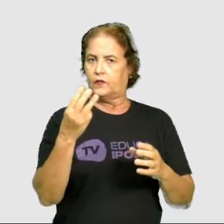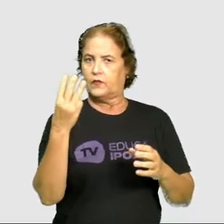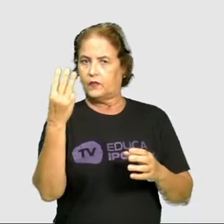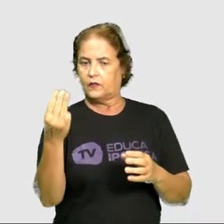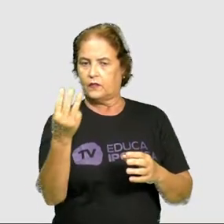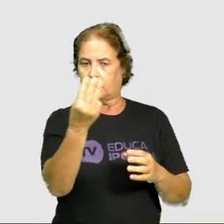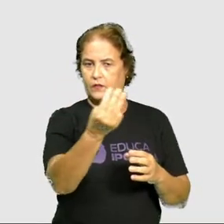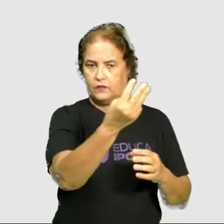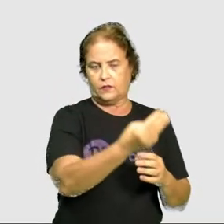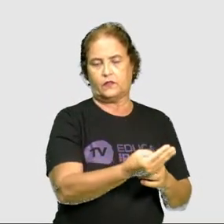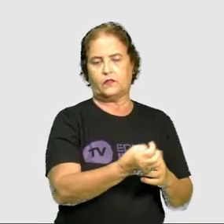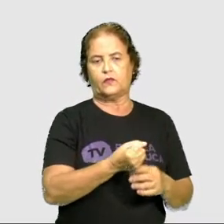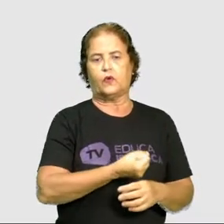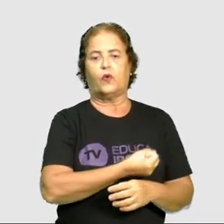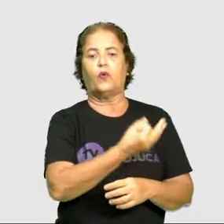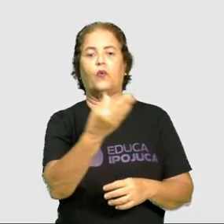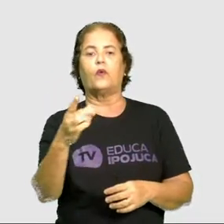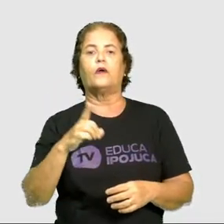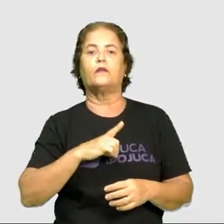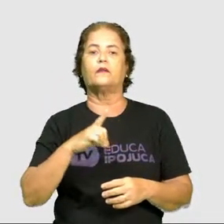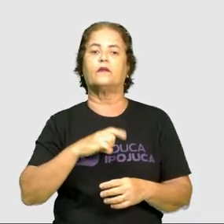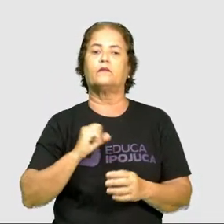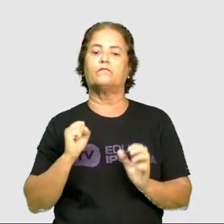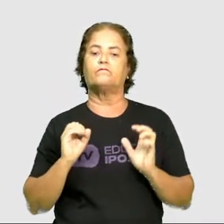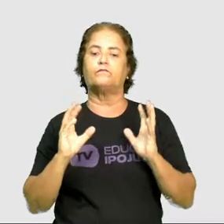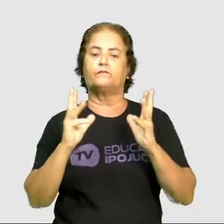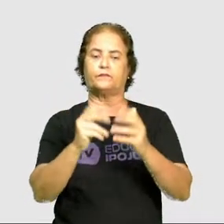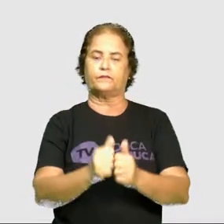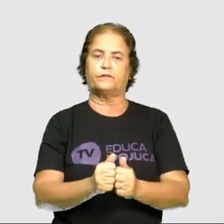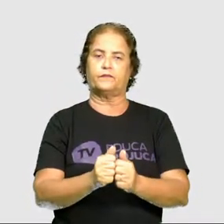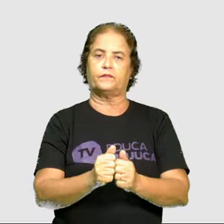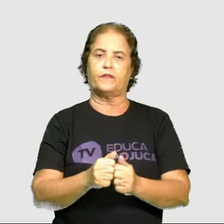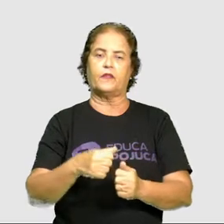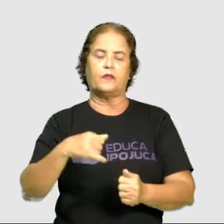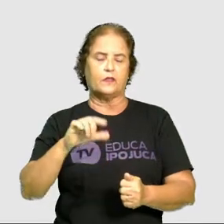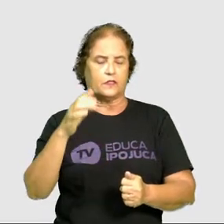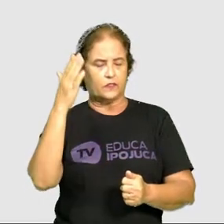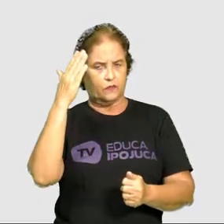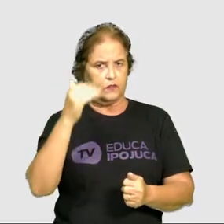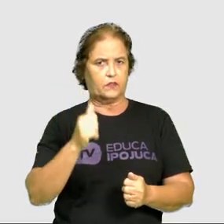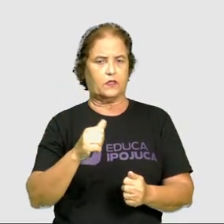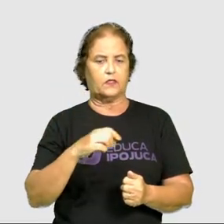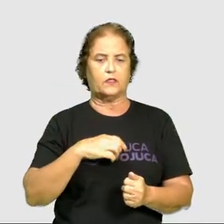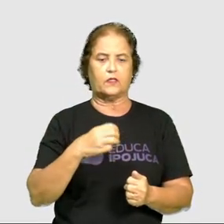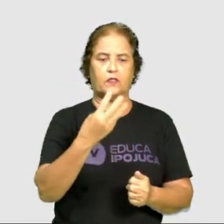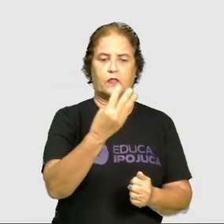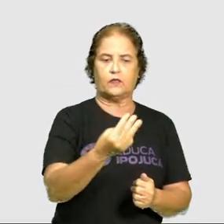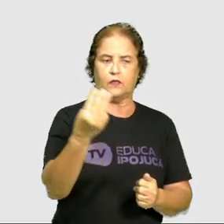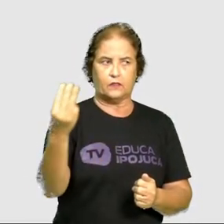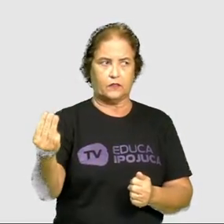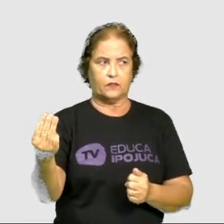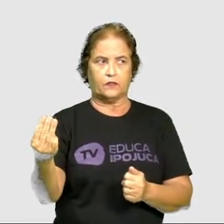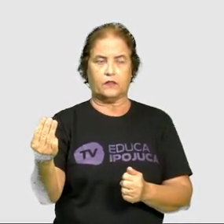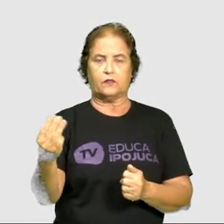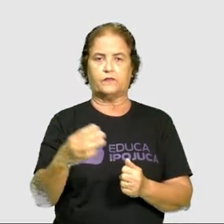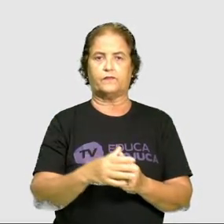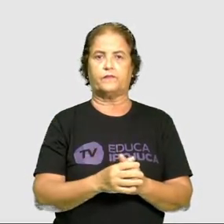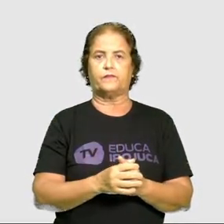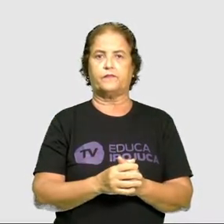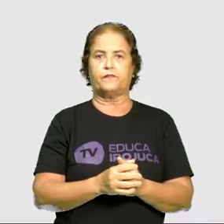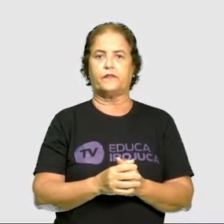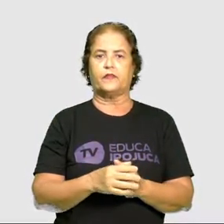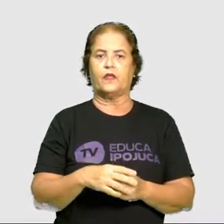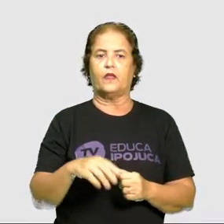em 3, quantas teremos ao todo? Se eu já tenho aqui separado de 3 em 3, então,